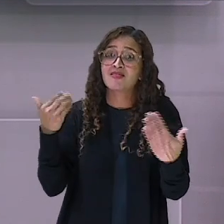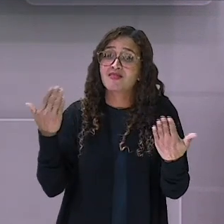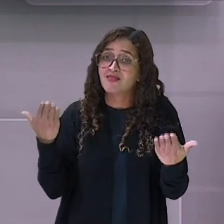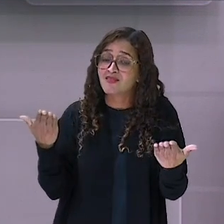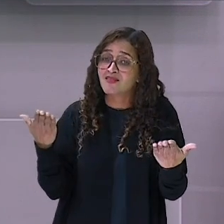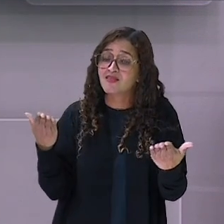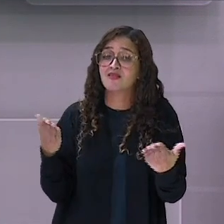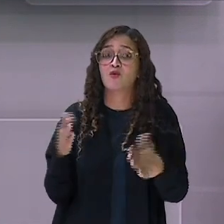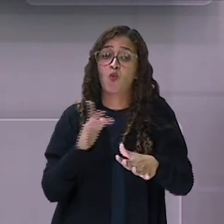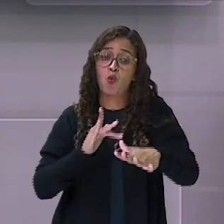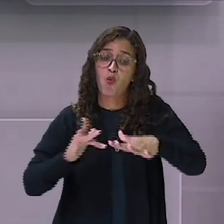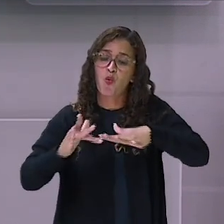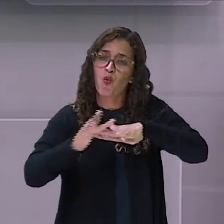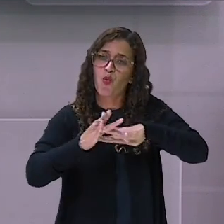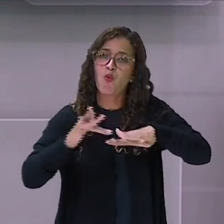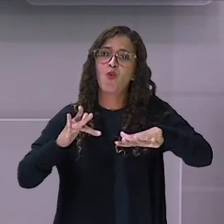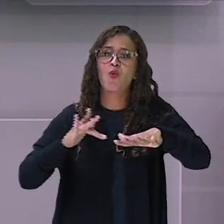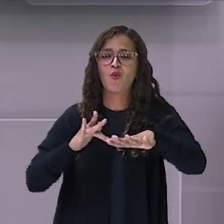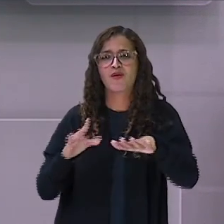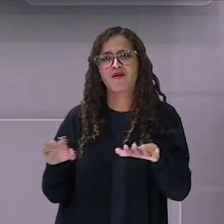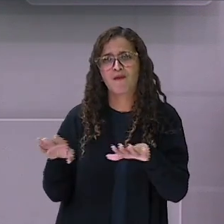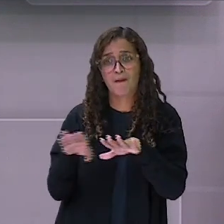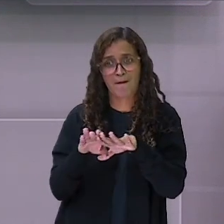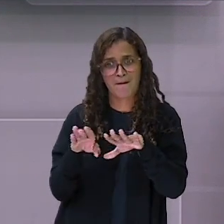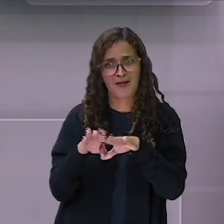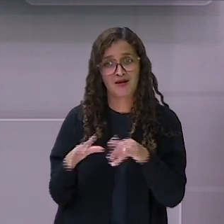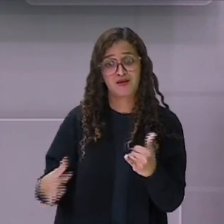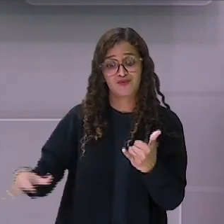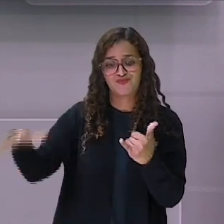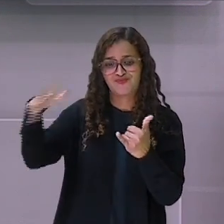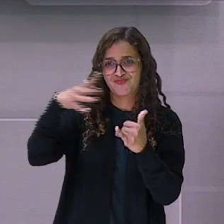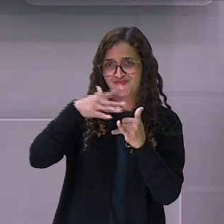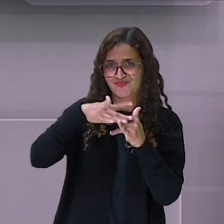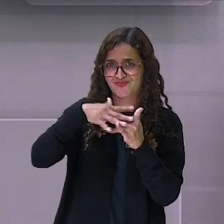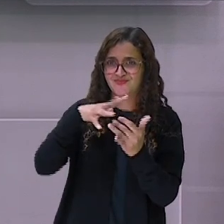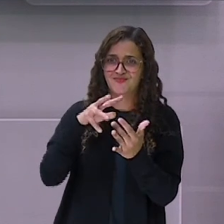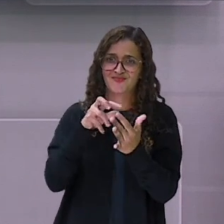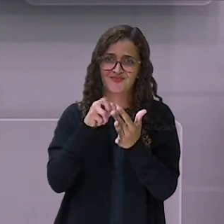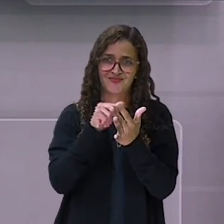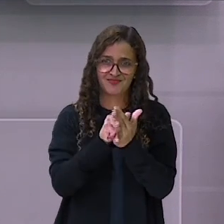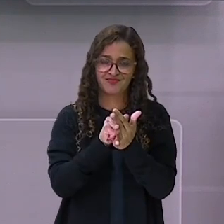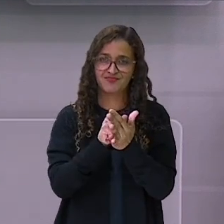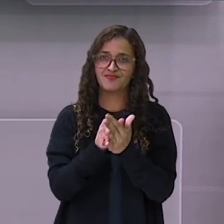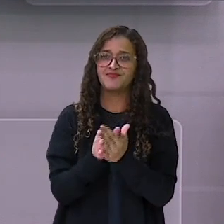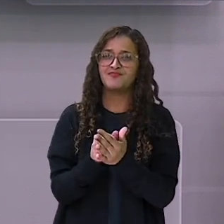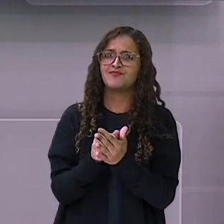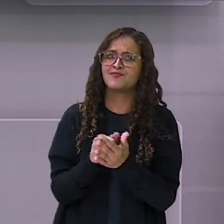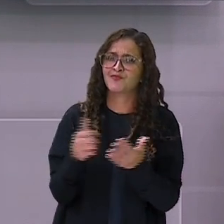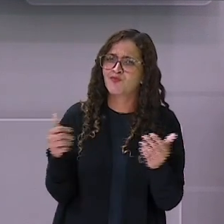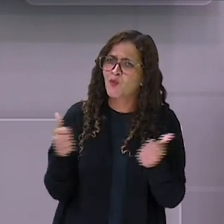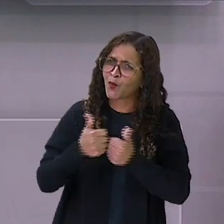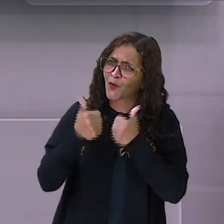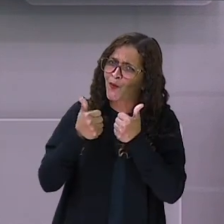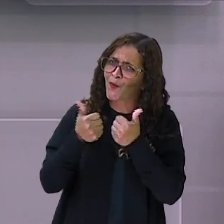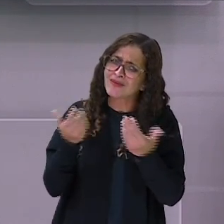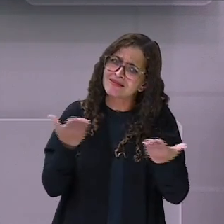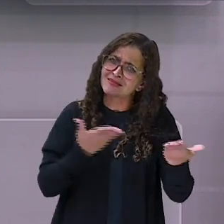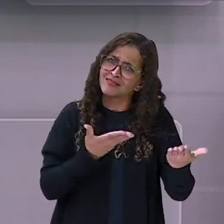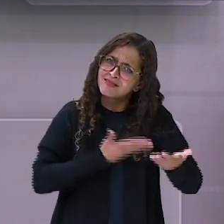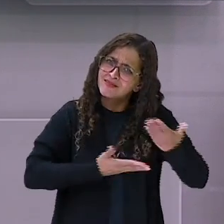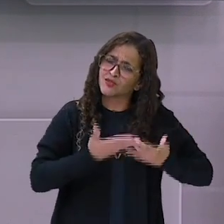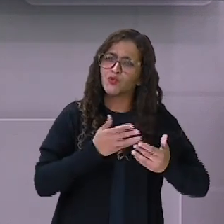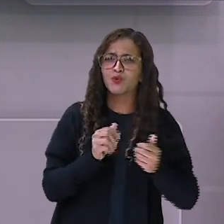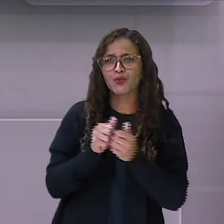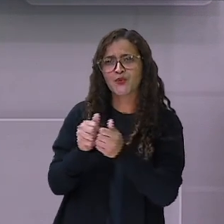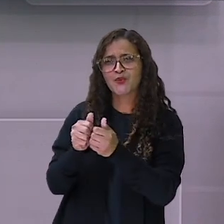também acessar as nossas redes sociais. Se inscrever no nosso canal do YouTube. Será muito bom ter você com a